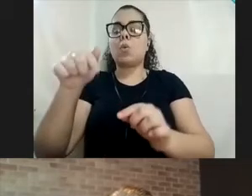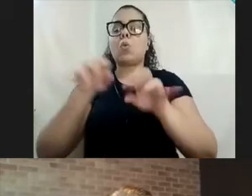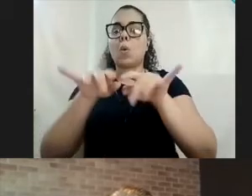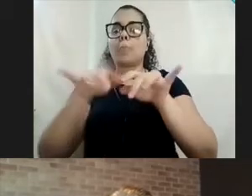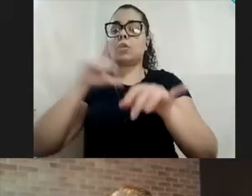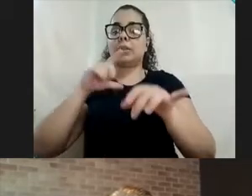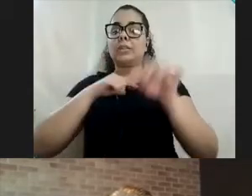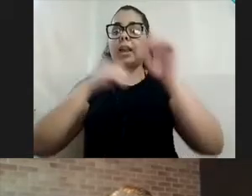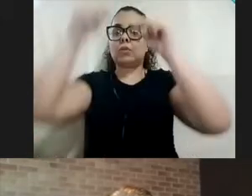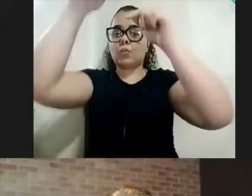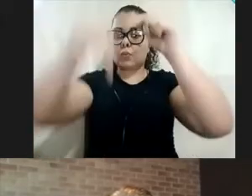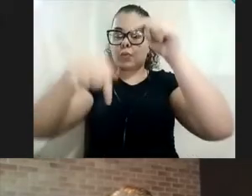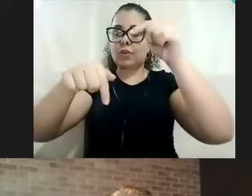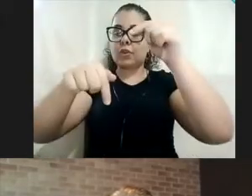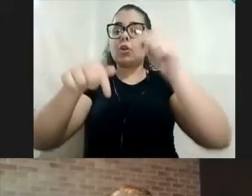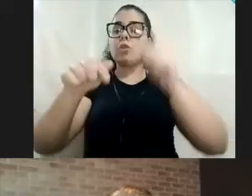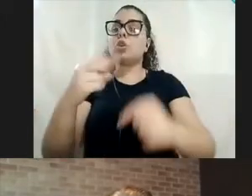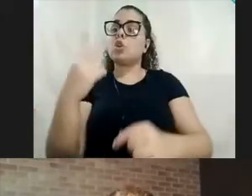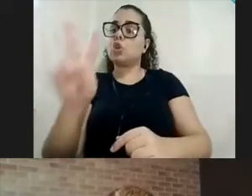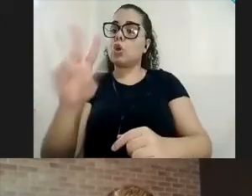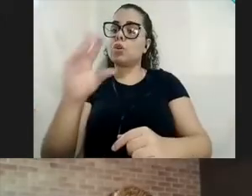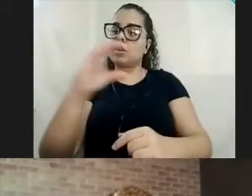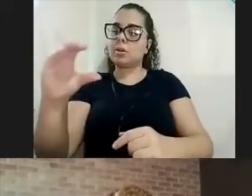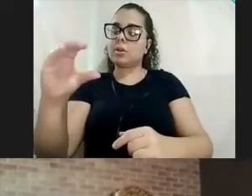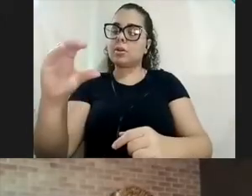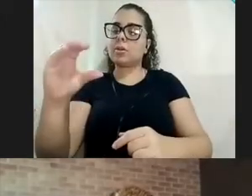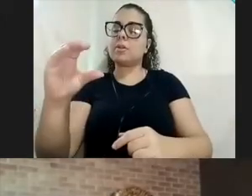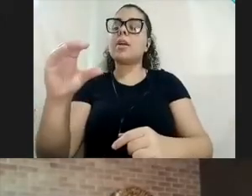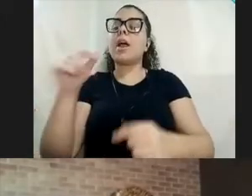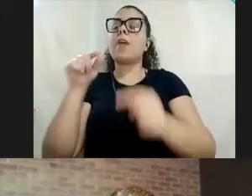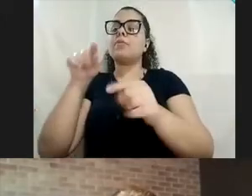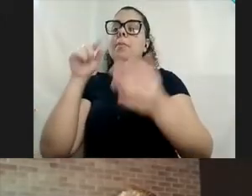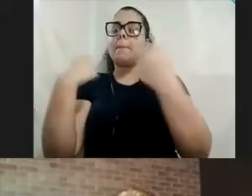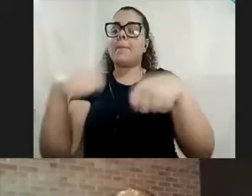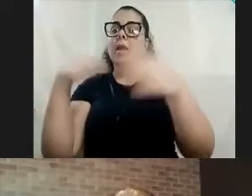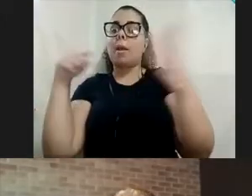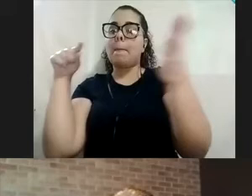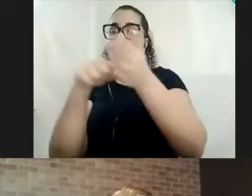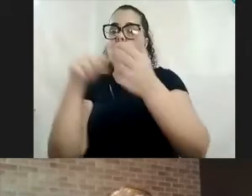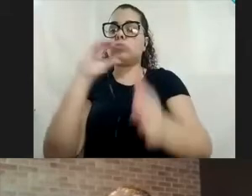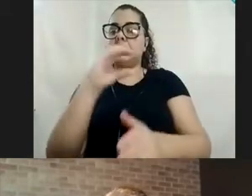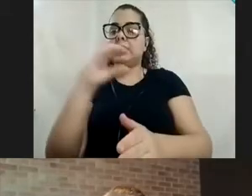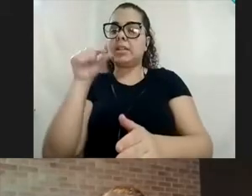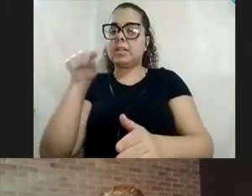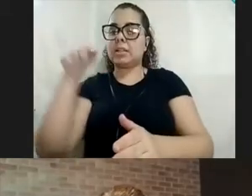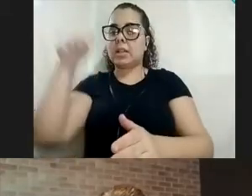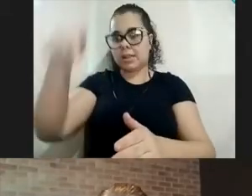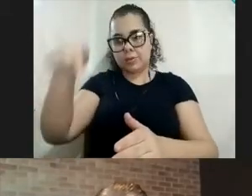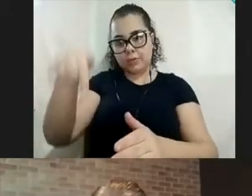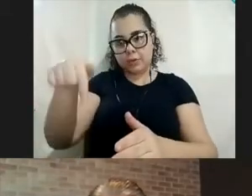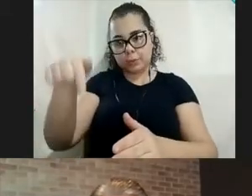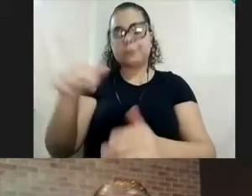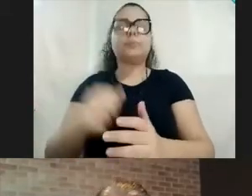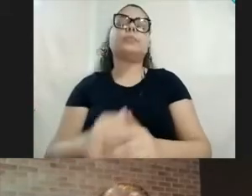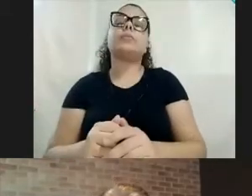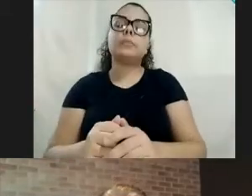dois C's, duas letras C, que é o close caption ativa a legenda. Então, esses são os recursos de